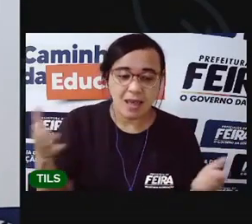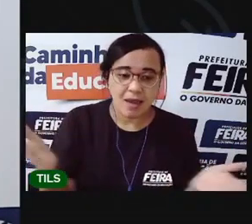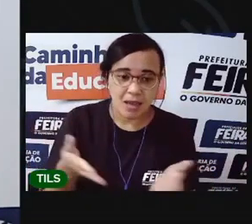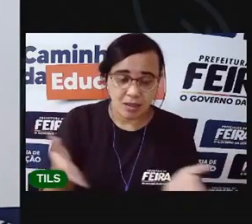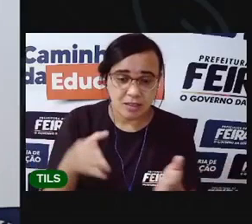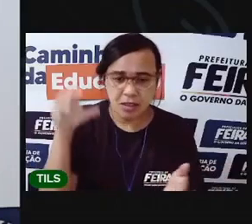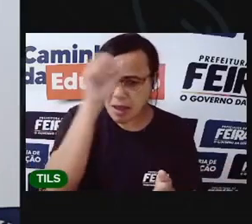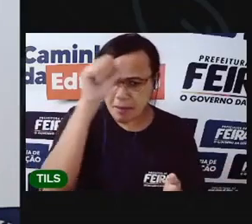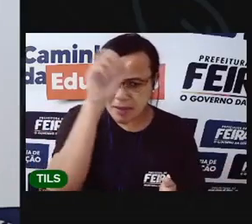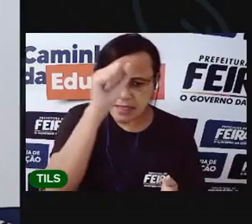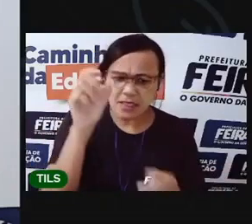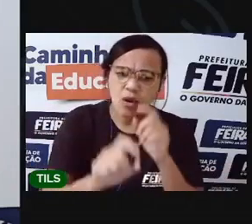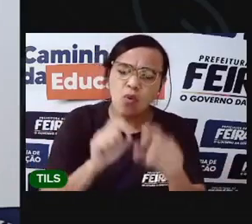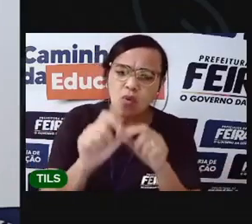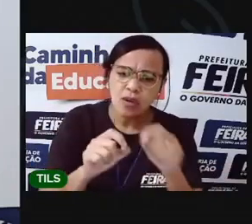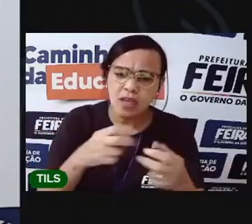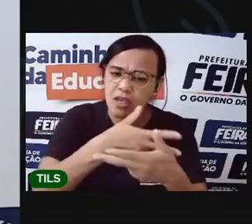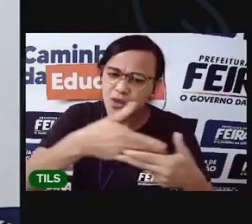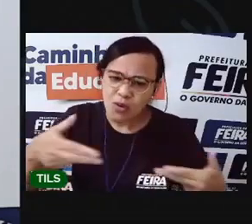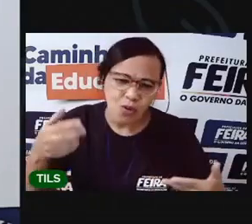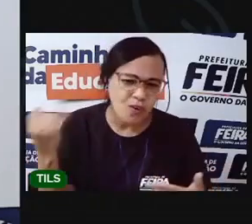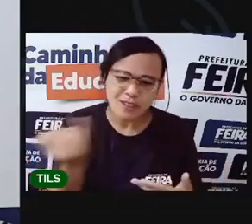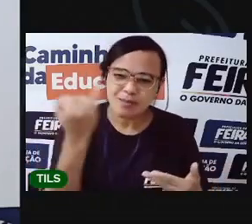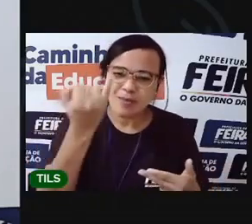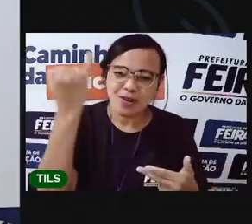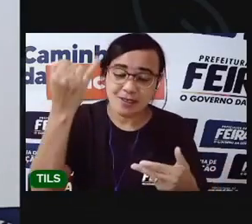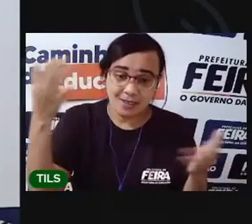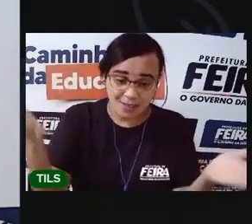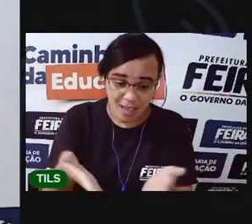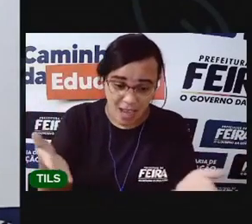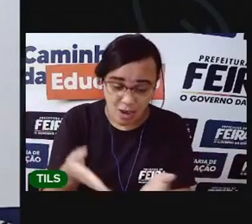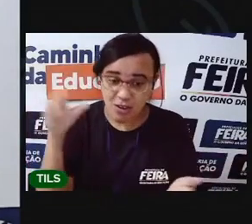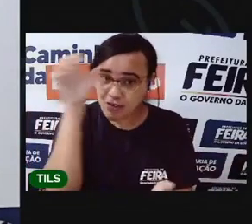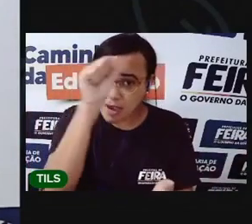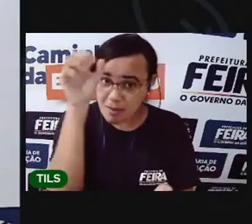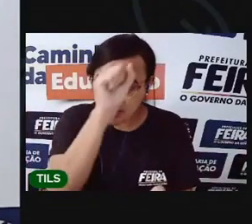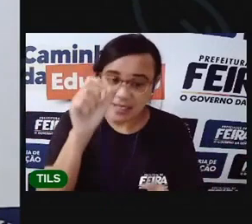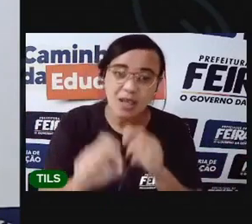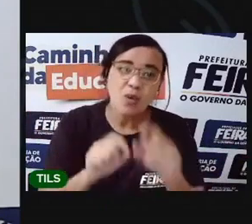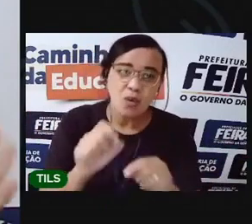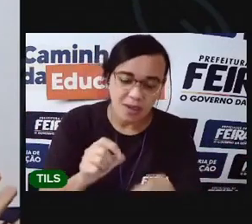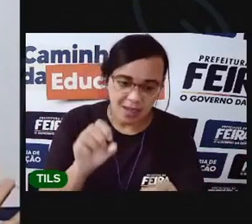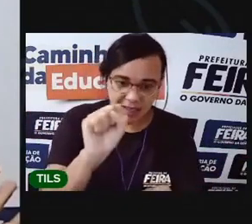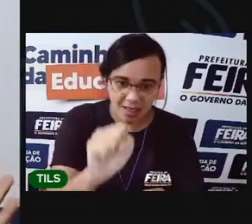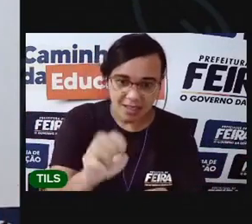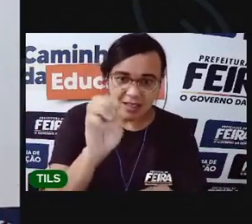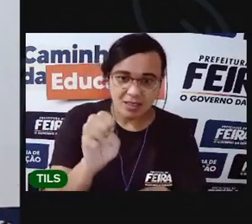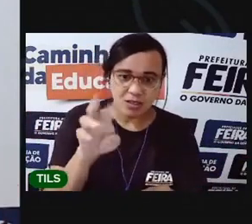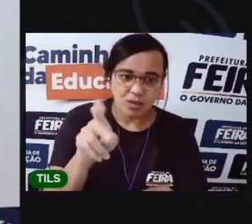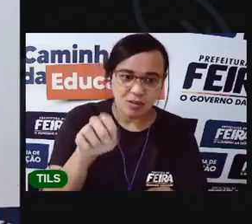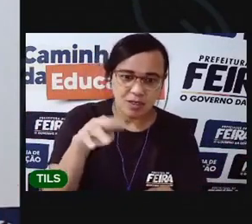aprender um assunto muito interessante. A gente vai aprender sobre o sobrenome. Eita!